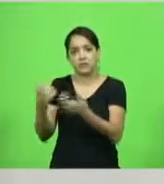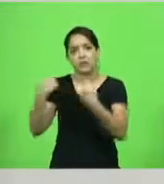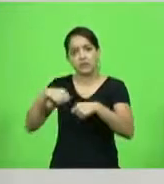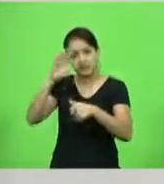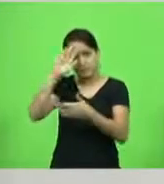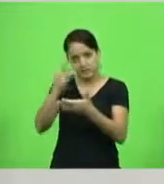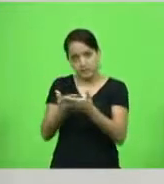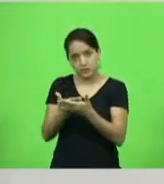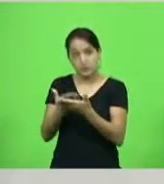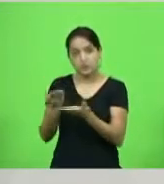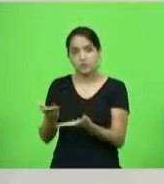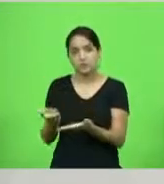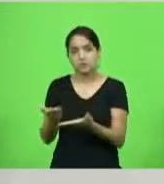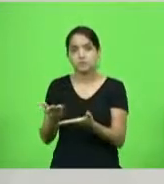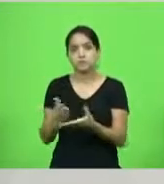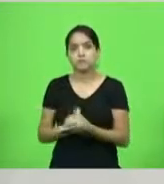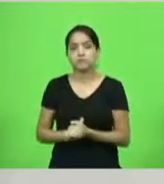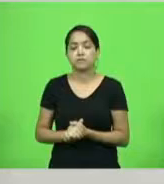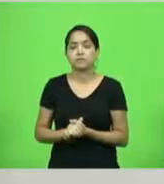nele.